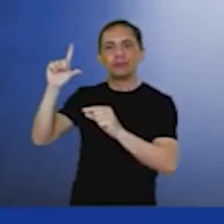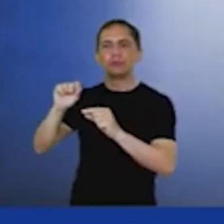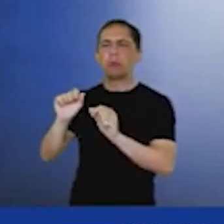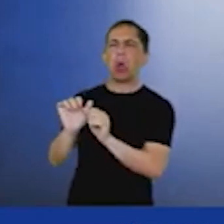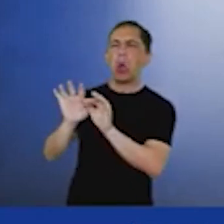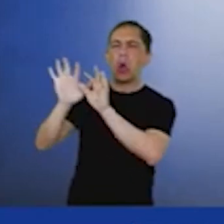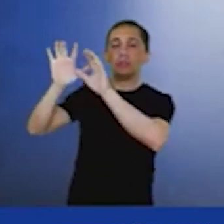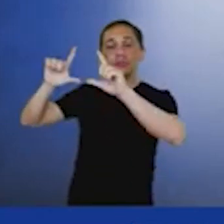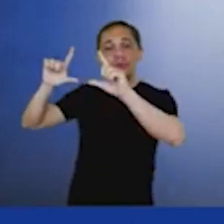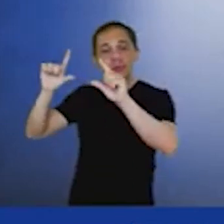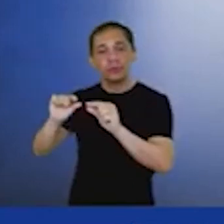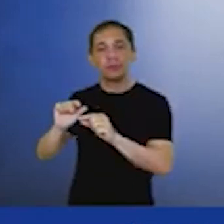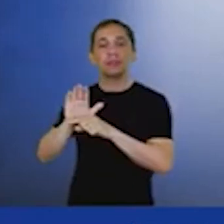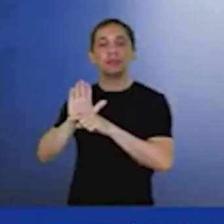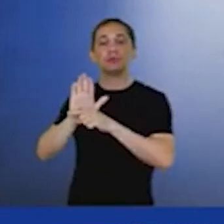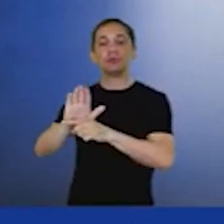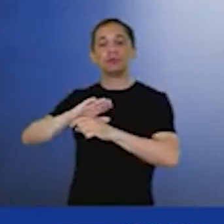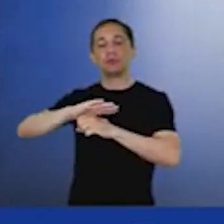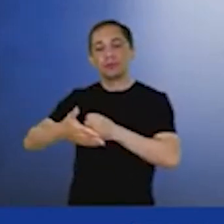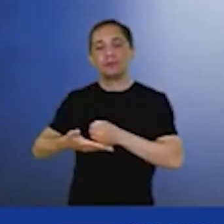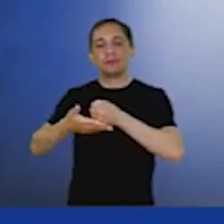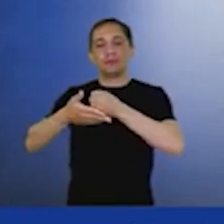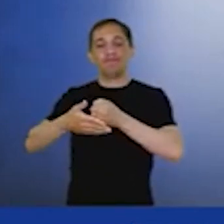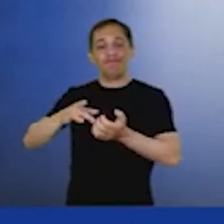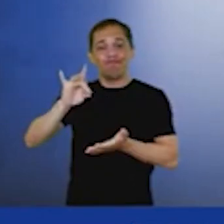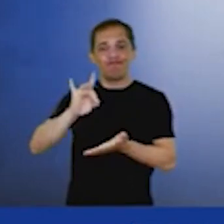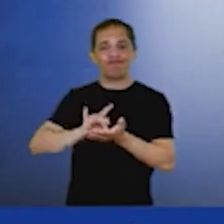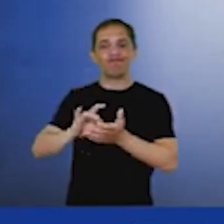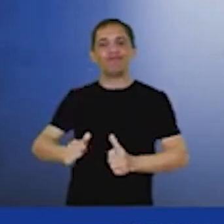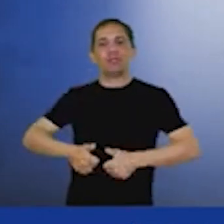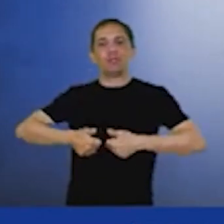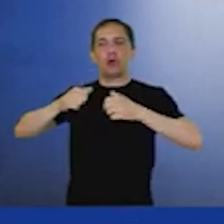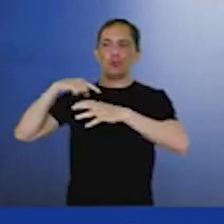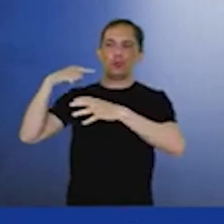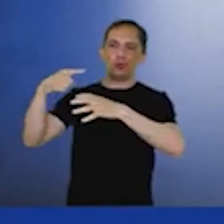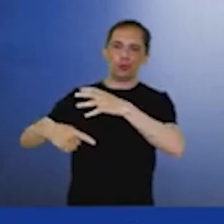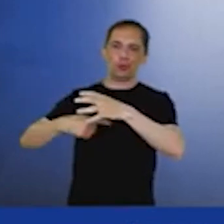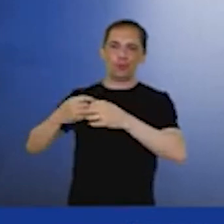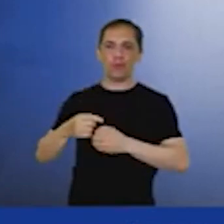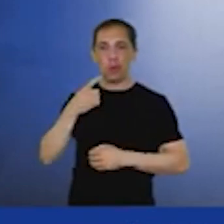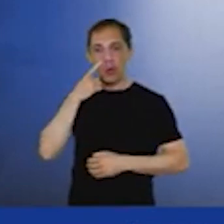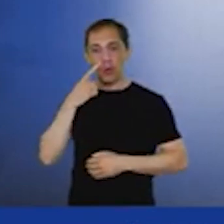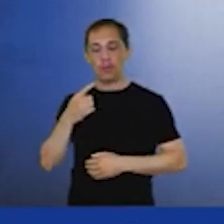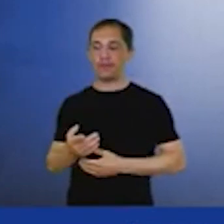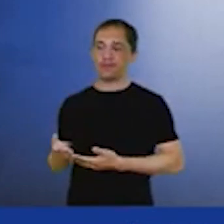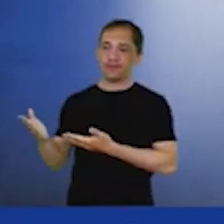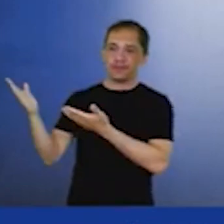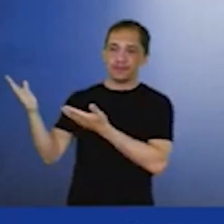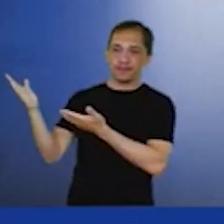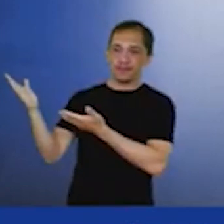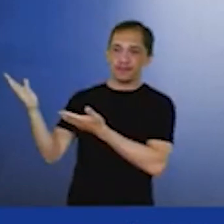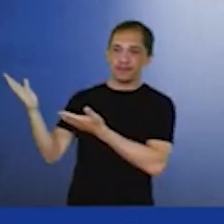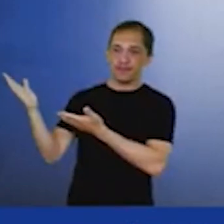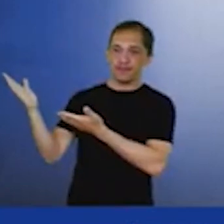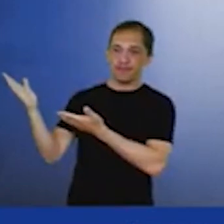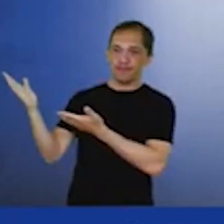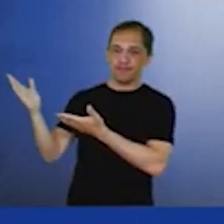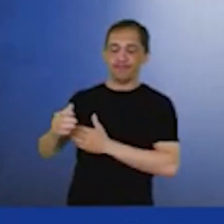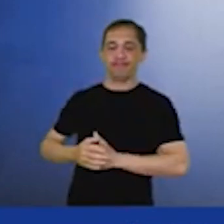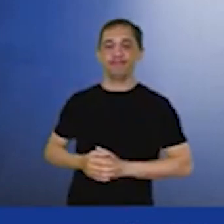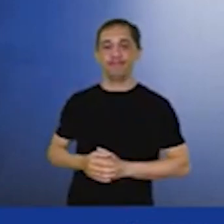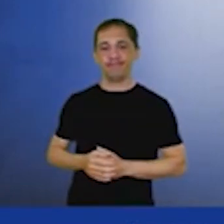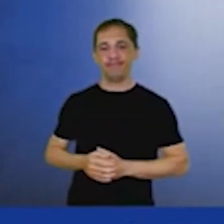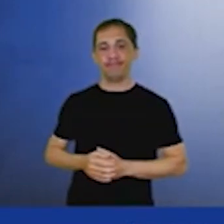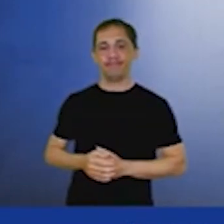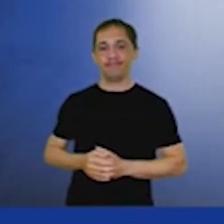sustentabilidade do nosso planeta. Essa foto aí mostra que dentro de uma geração você consegue observar o degelo ali na Argentina.